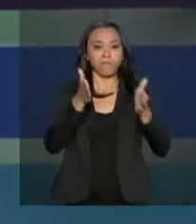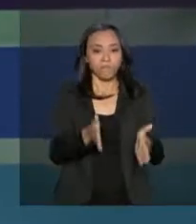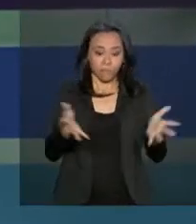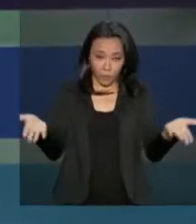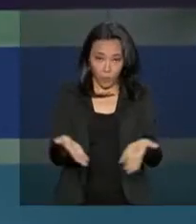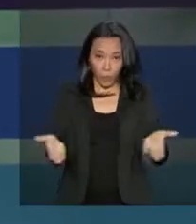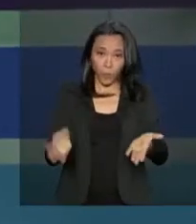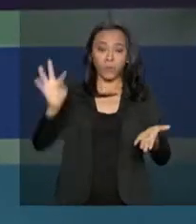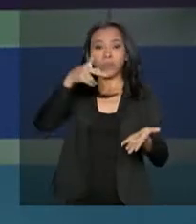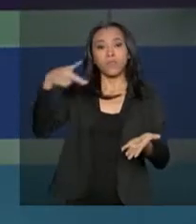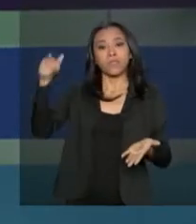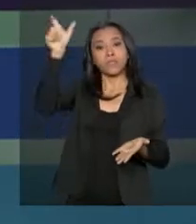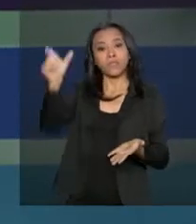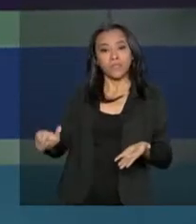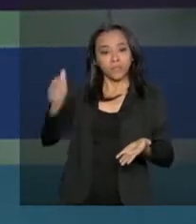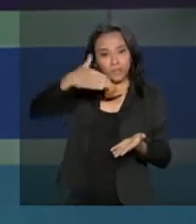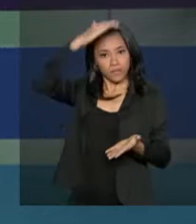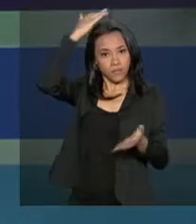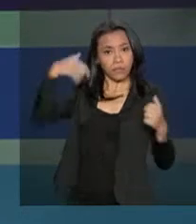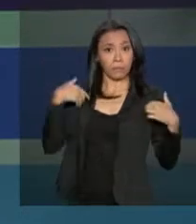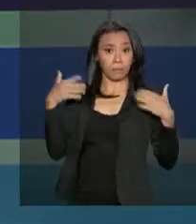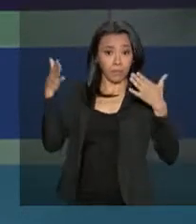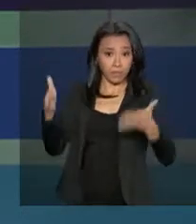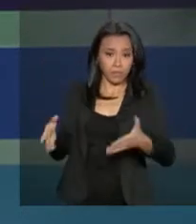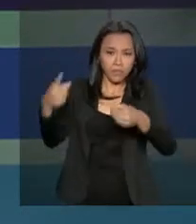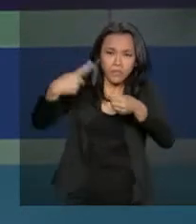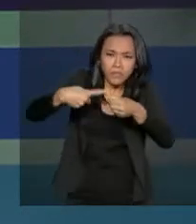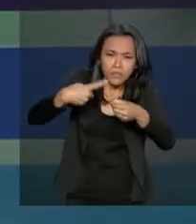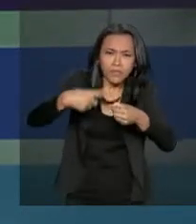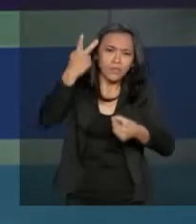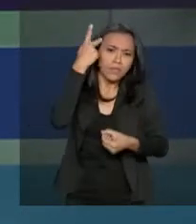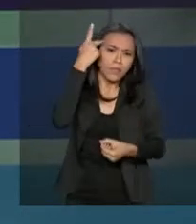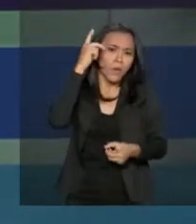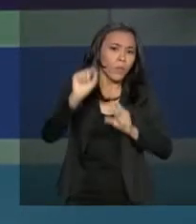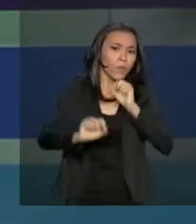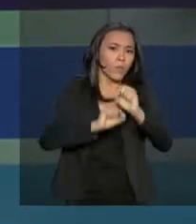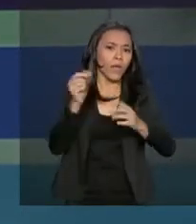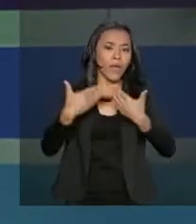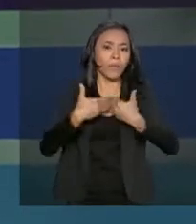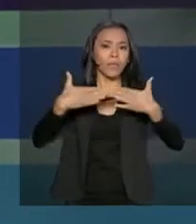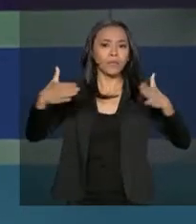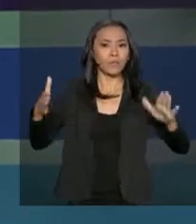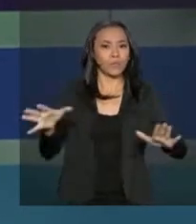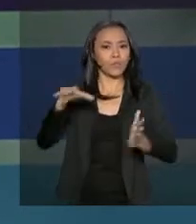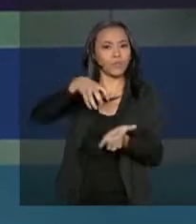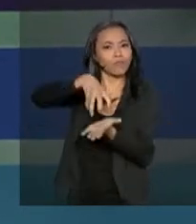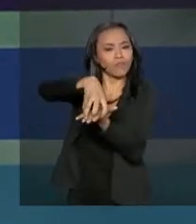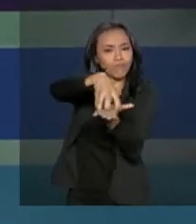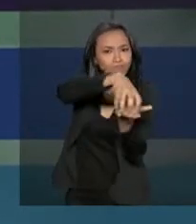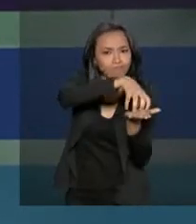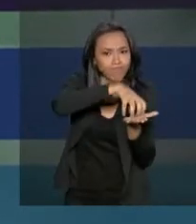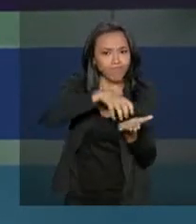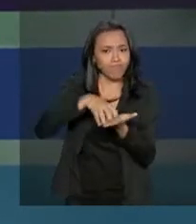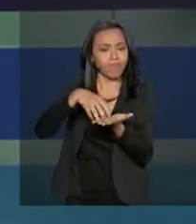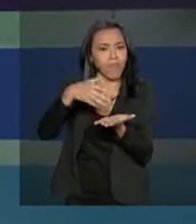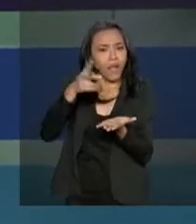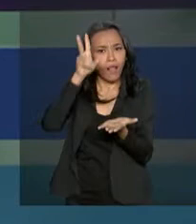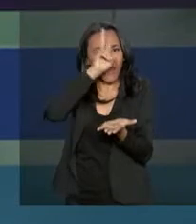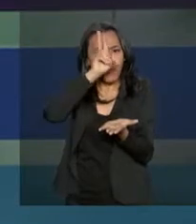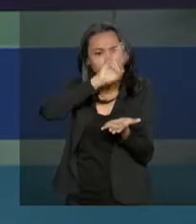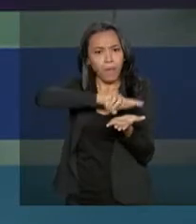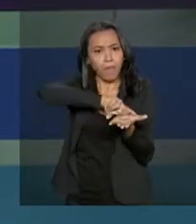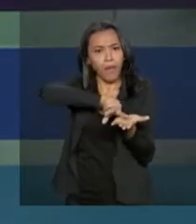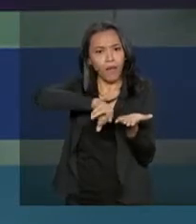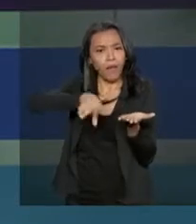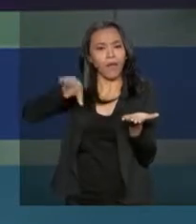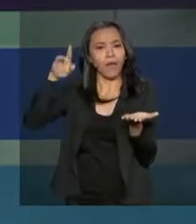Michel Temer participa em Itu, no interior de São Paulo, da abertura do Centro de Memória Michel Temer. Em seguida, inaugura em Goiás o